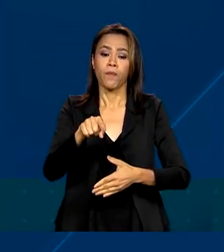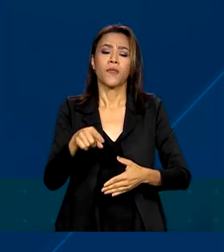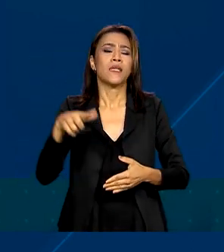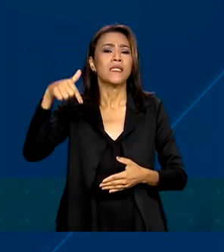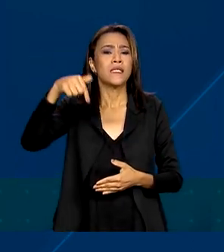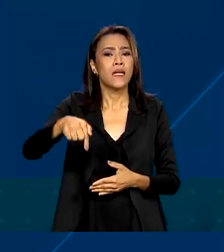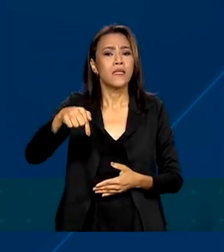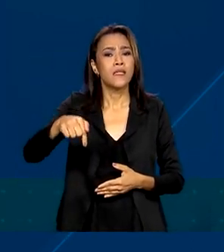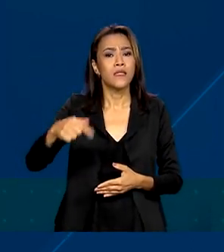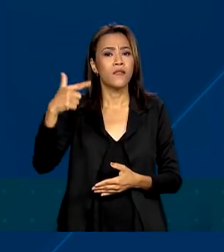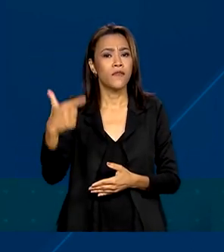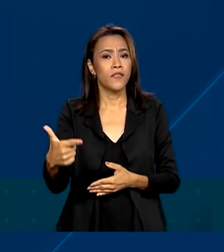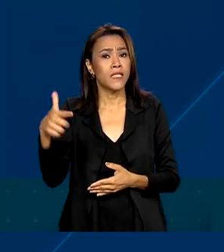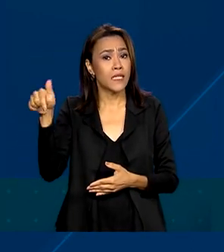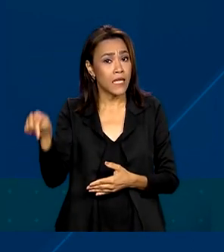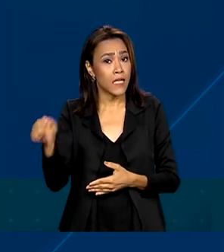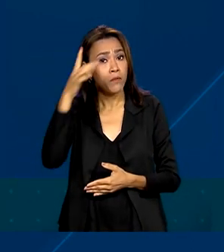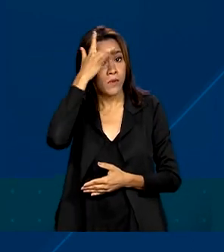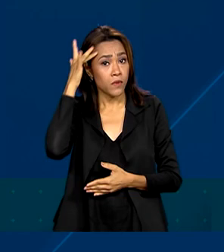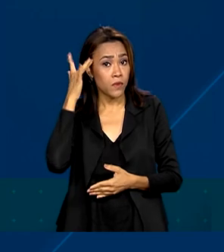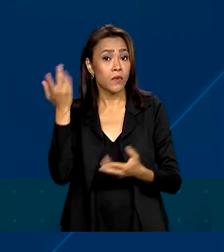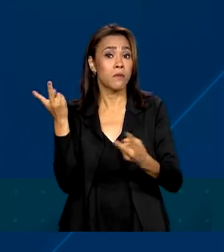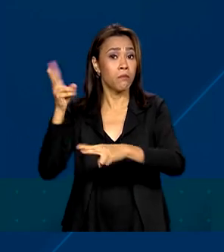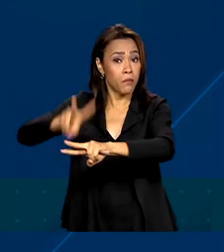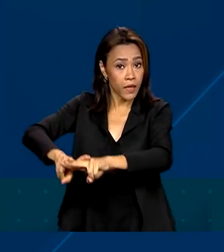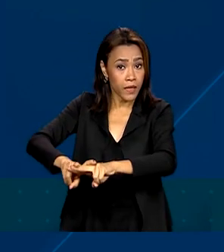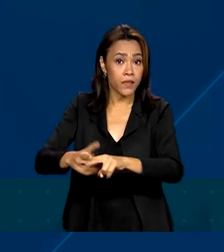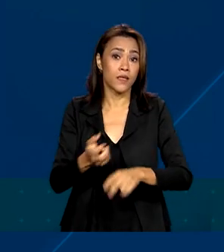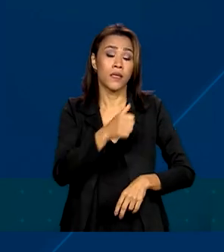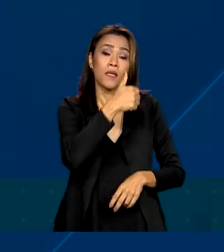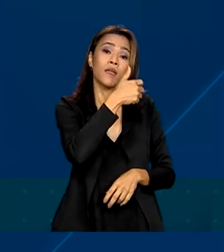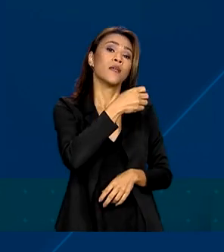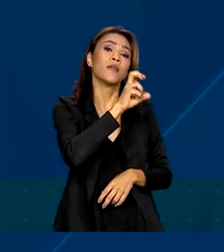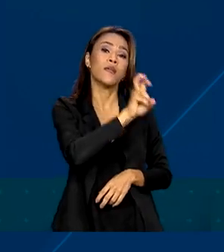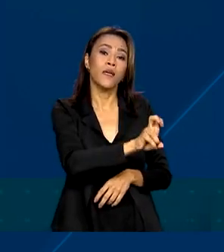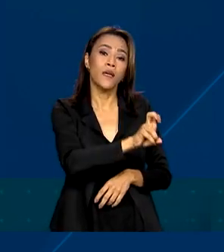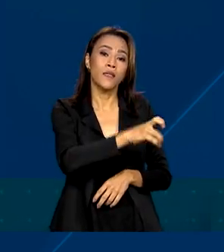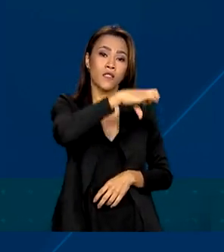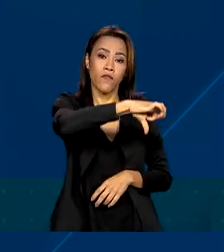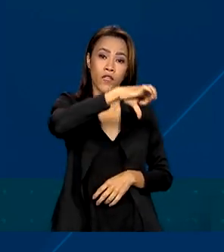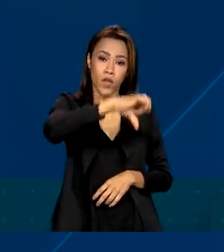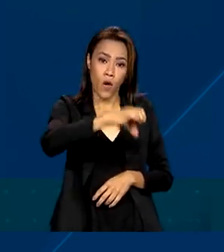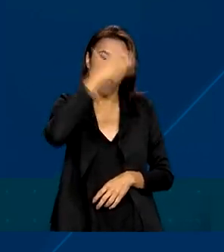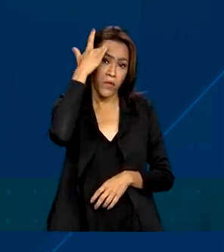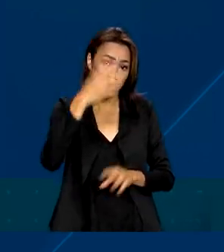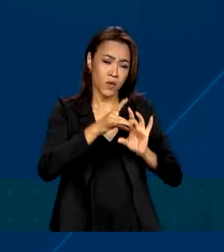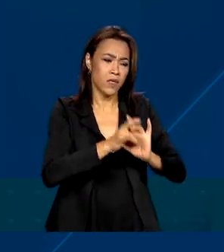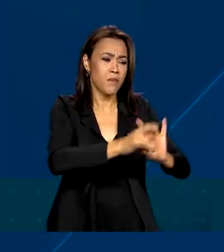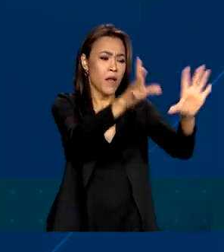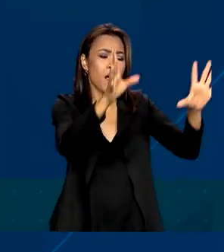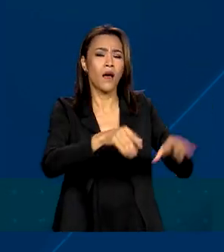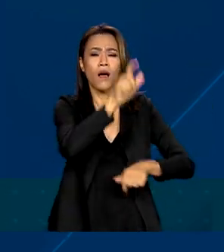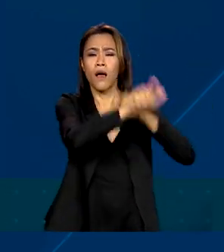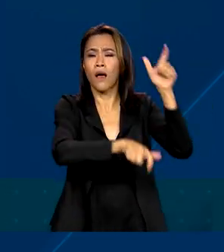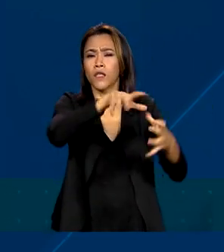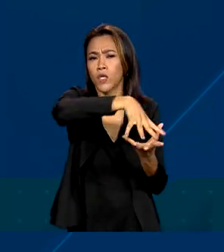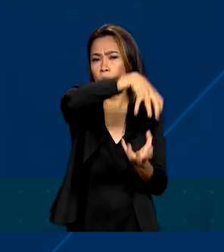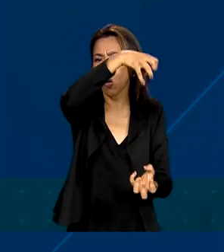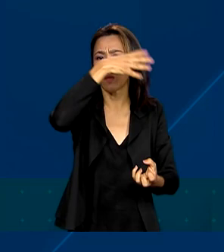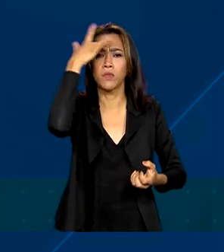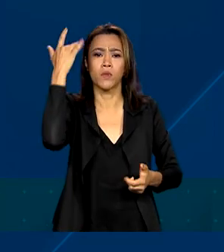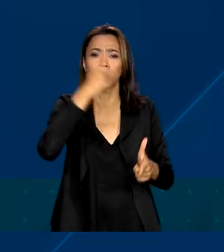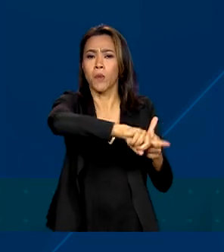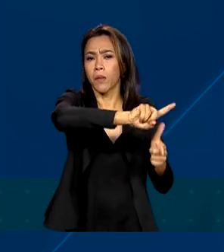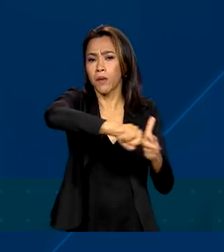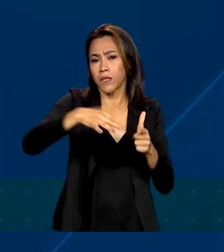727 pessoas foram presas e 599 liberadas. Em geral, idosos, pessoas com problemas de saúde,